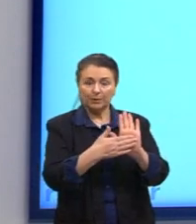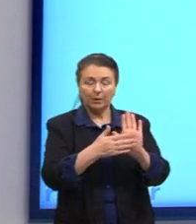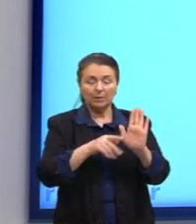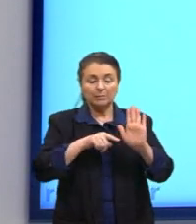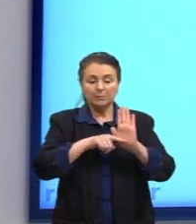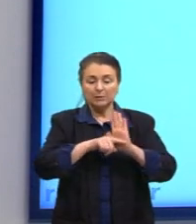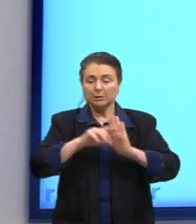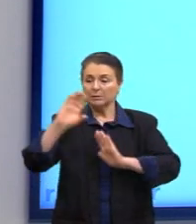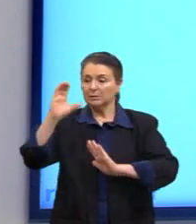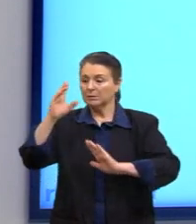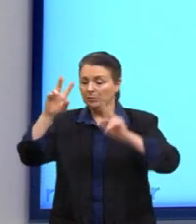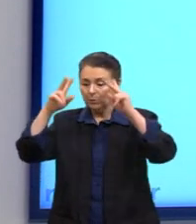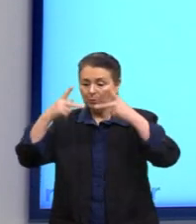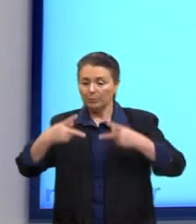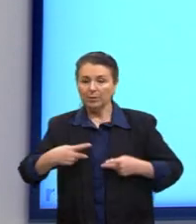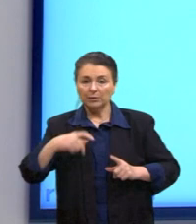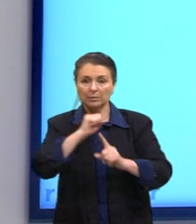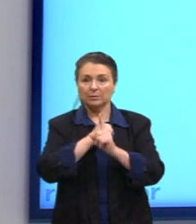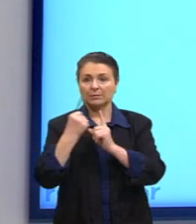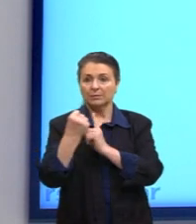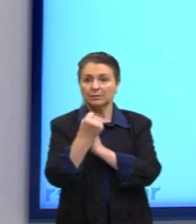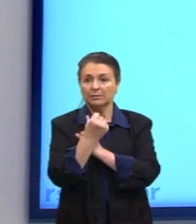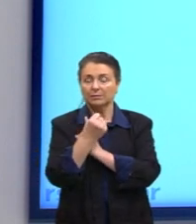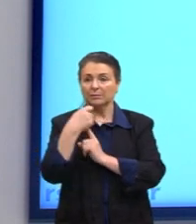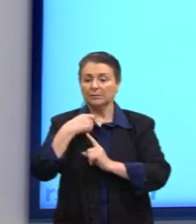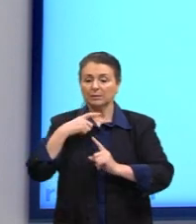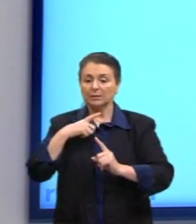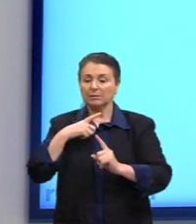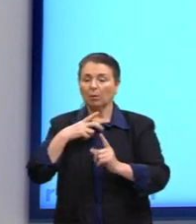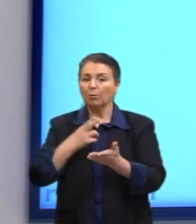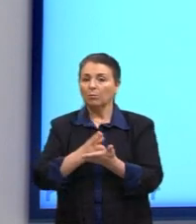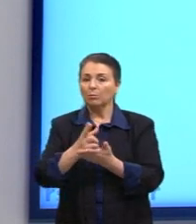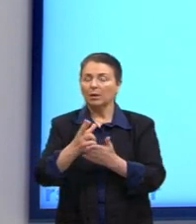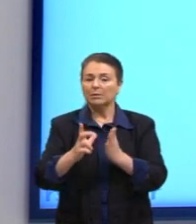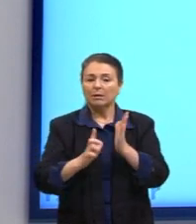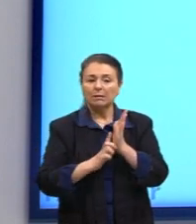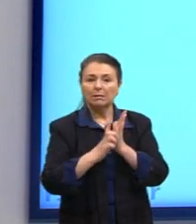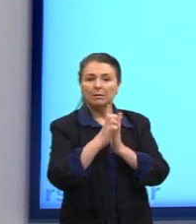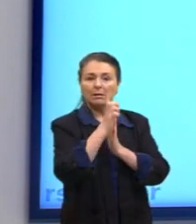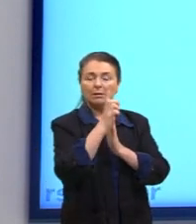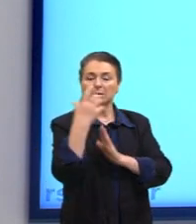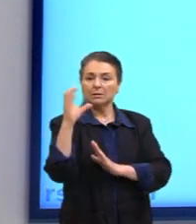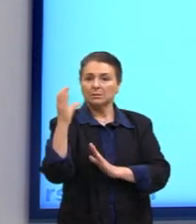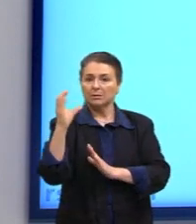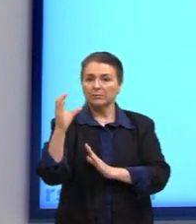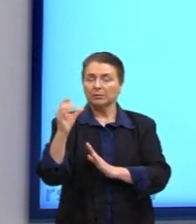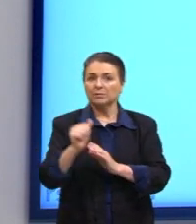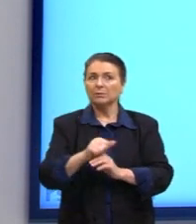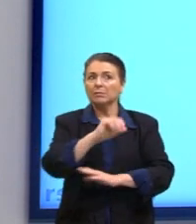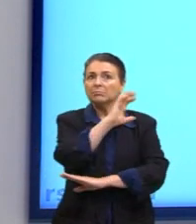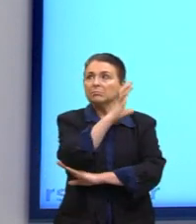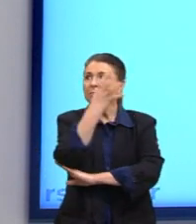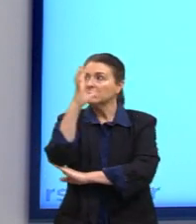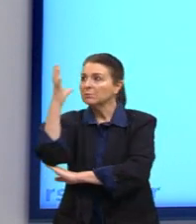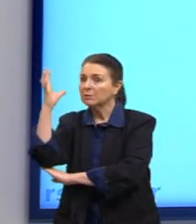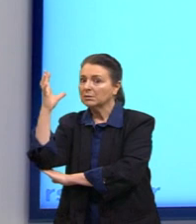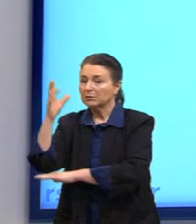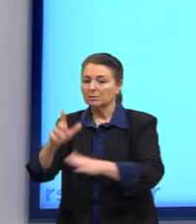pesquisa na sociedade, ela deveria seguir essas leis científicas da ciência da natureza. Que é uma